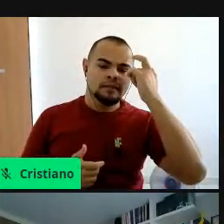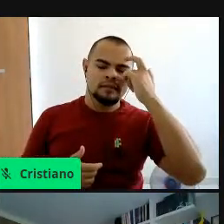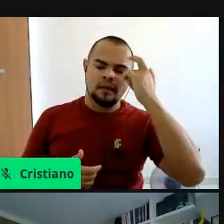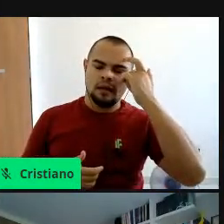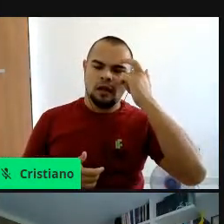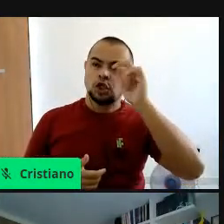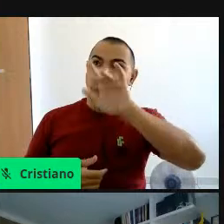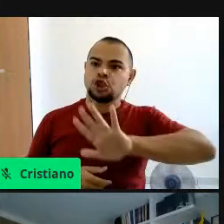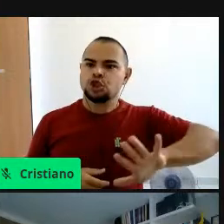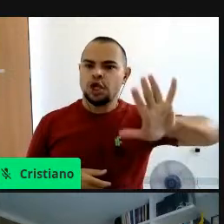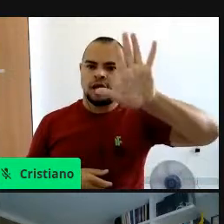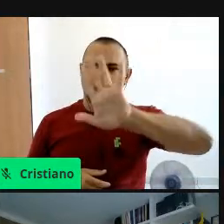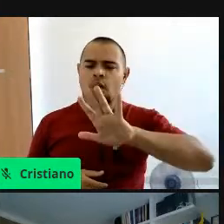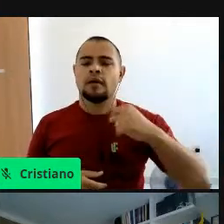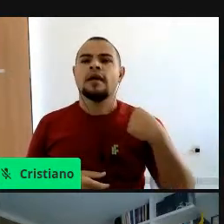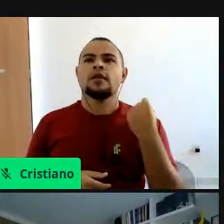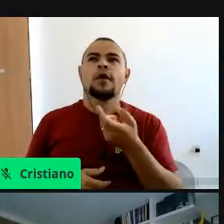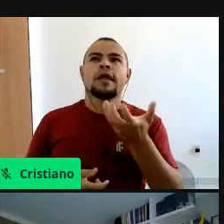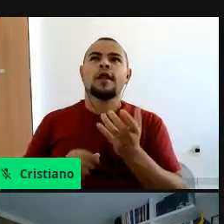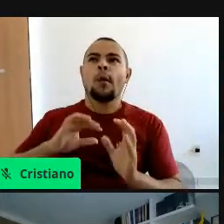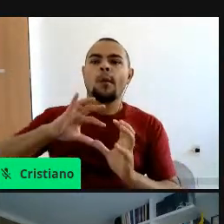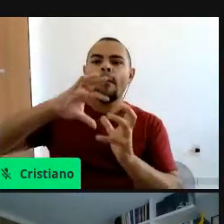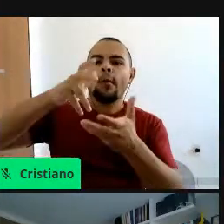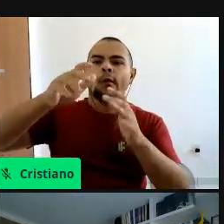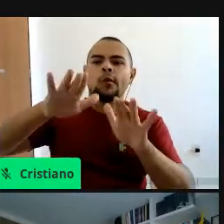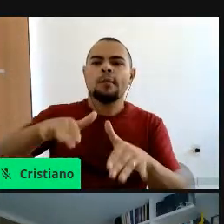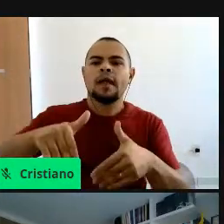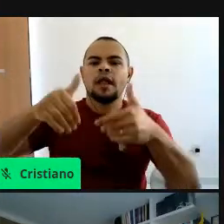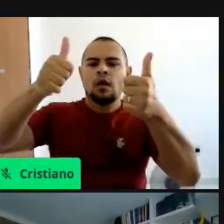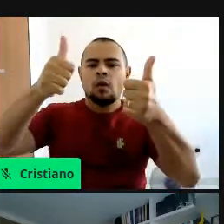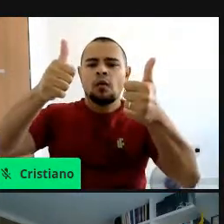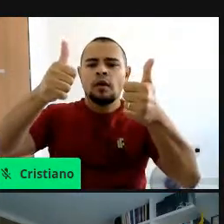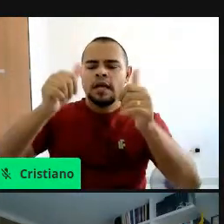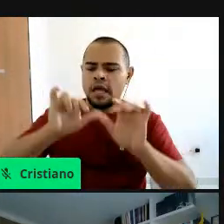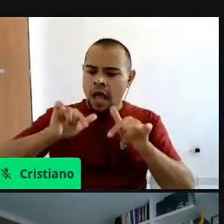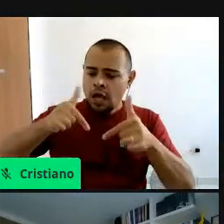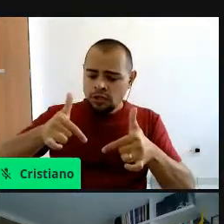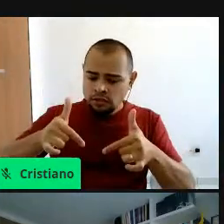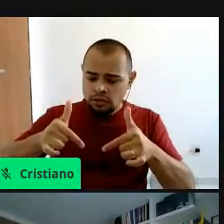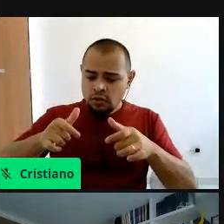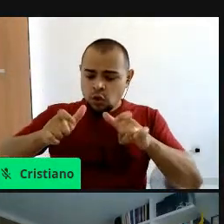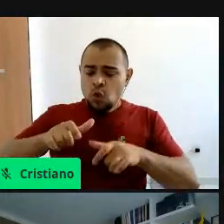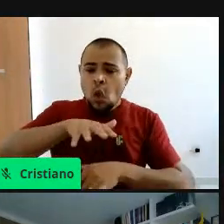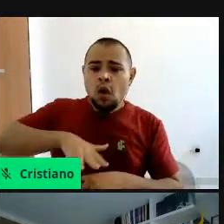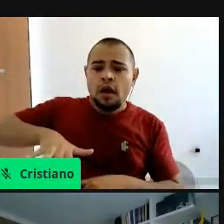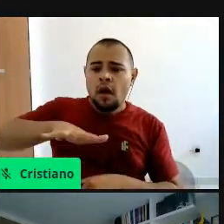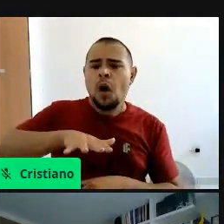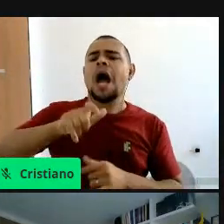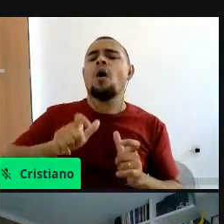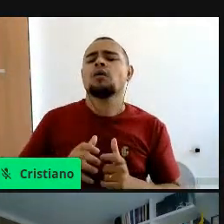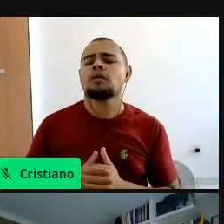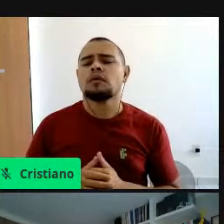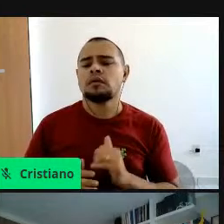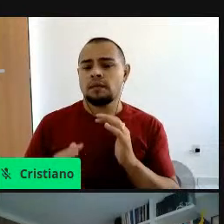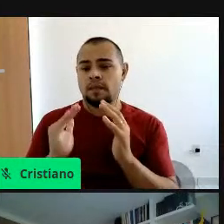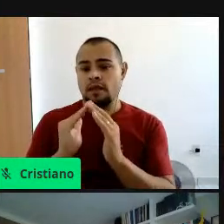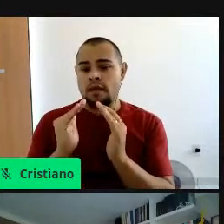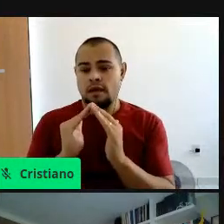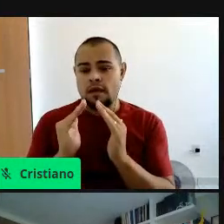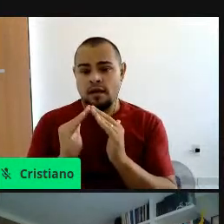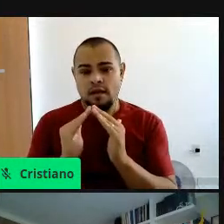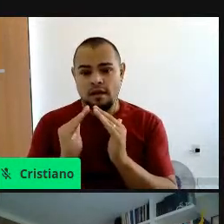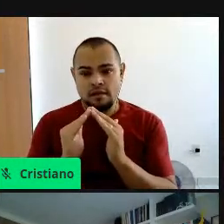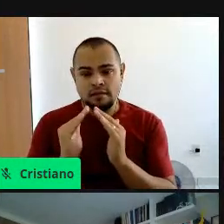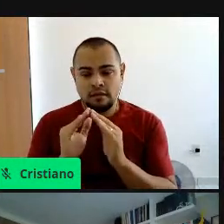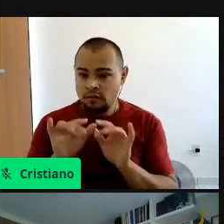globalmente, o que a gente queria para o mundo e agir localmente, localmente é onde? É na nossa casa, né, é com a, são com